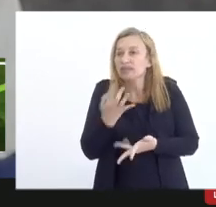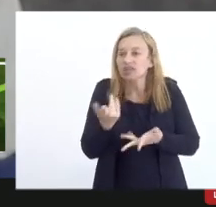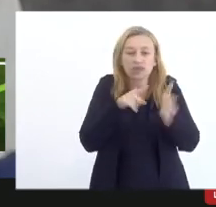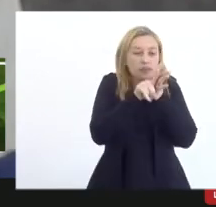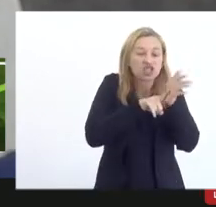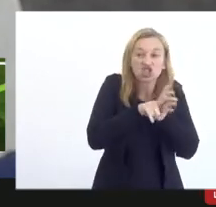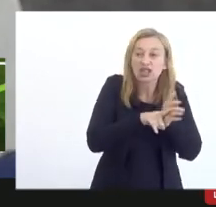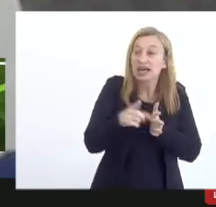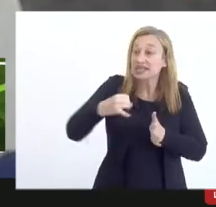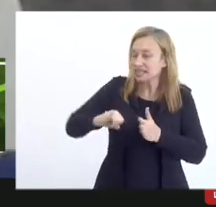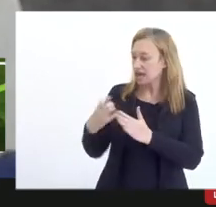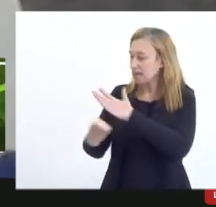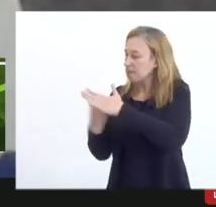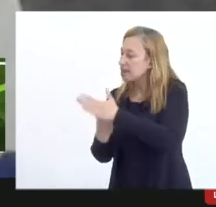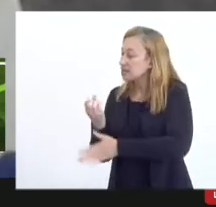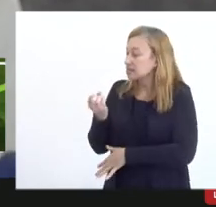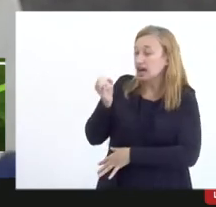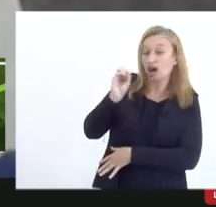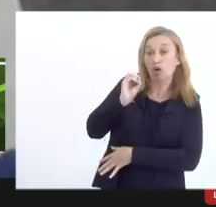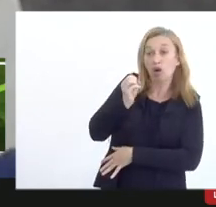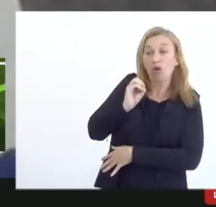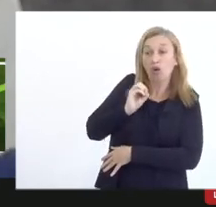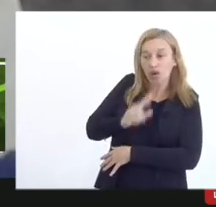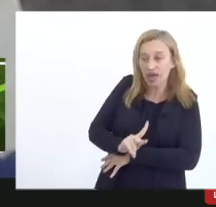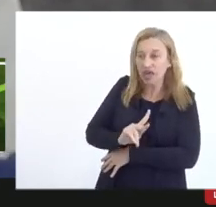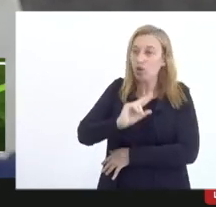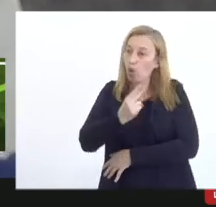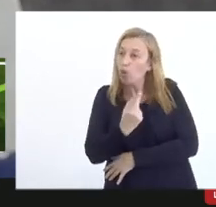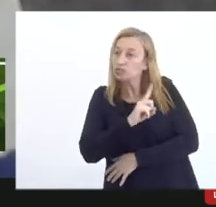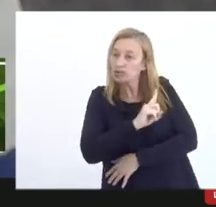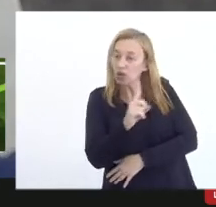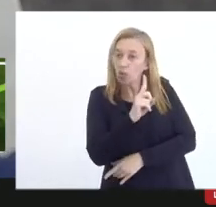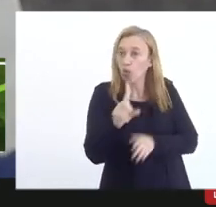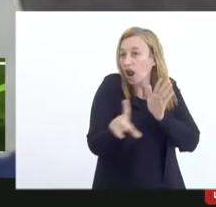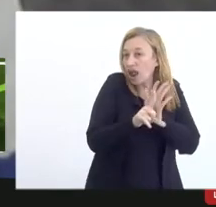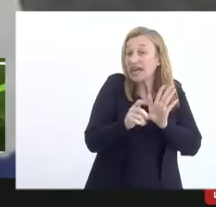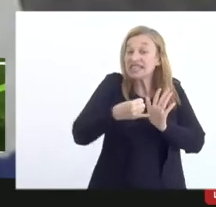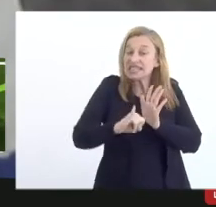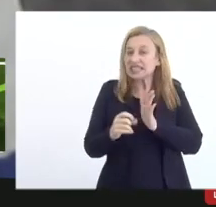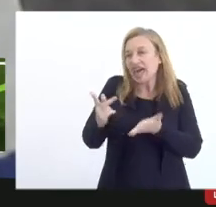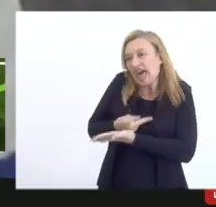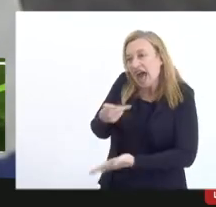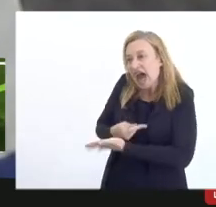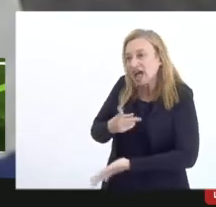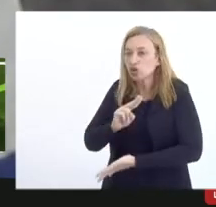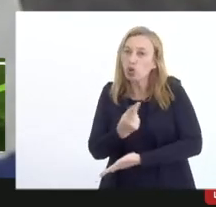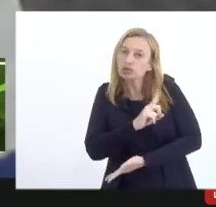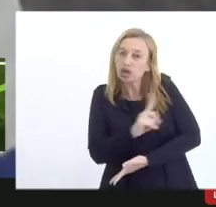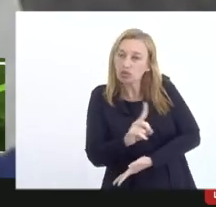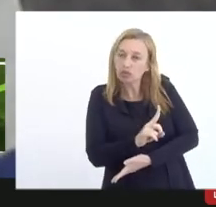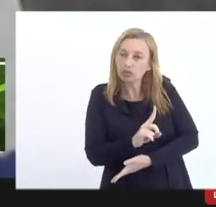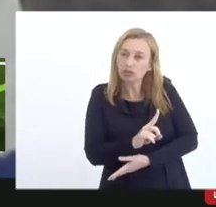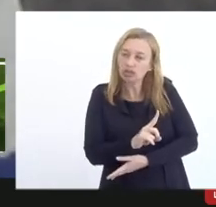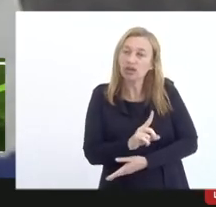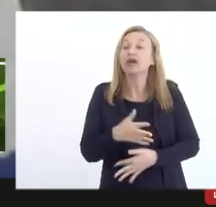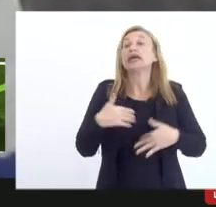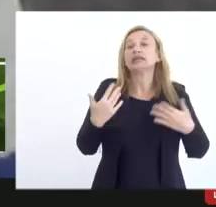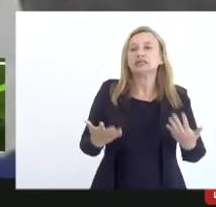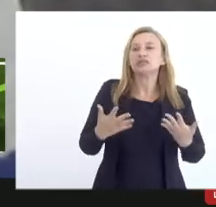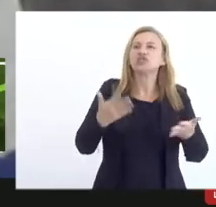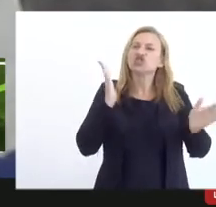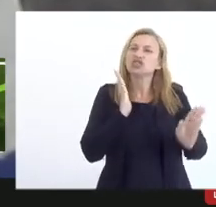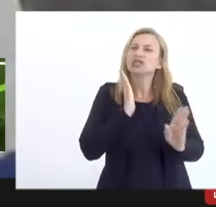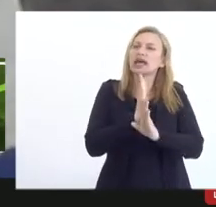serviço dele está ativo se aquele CNPJ está ativo se por acaso ele está regular com as suas obrigações legais e aí de